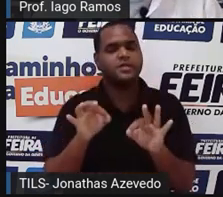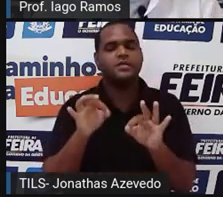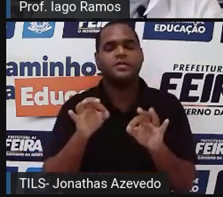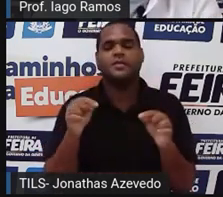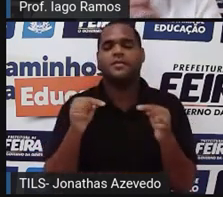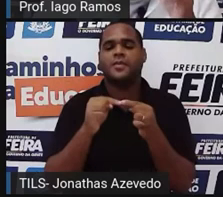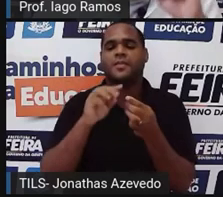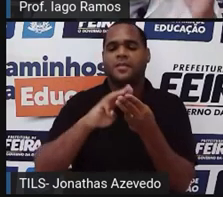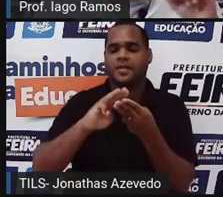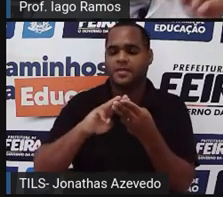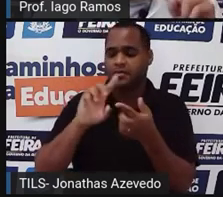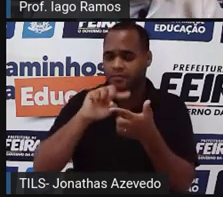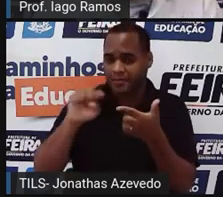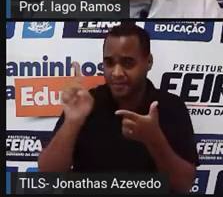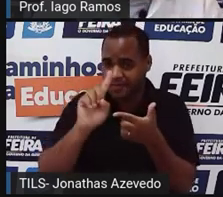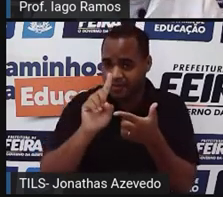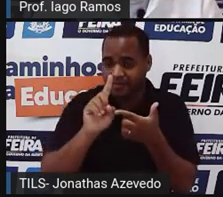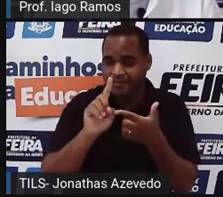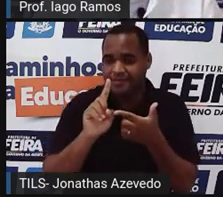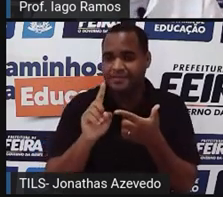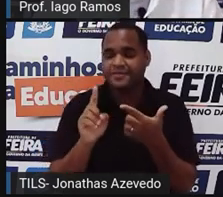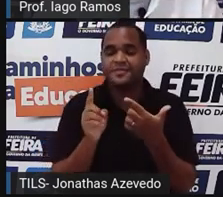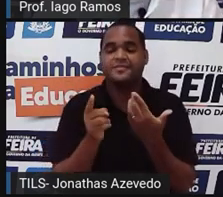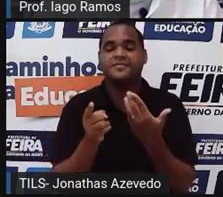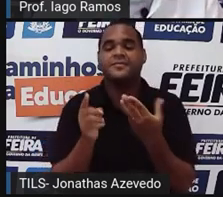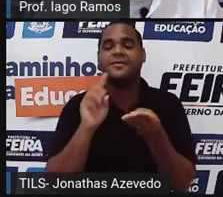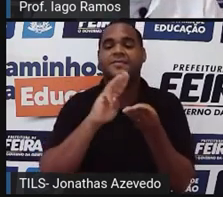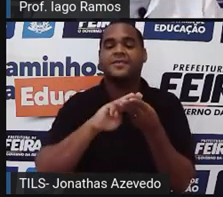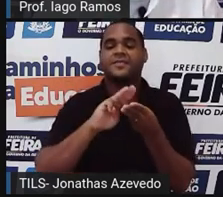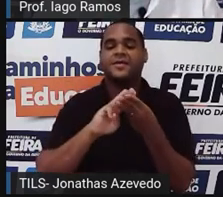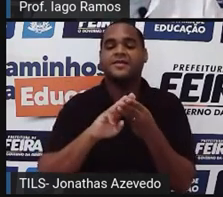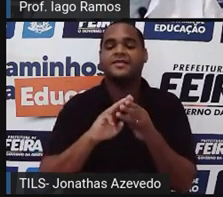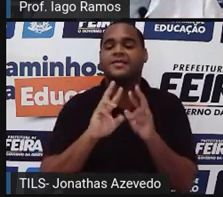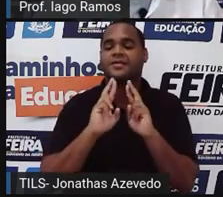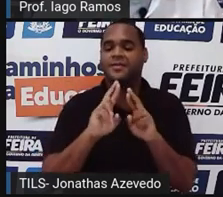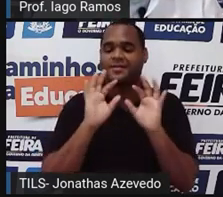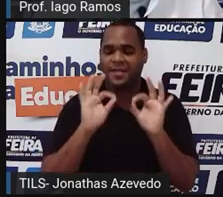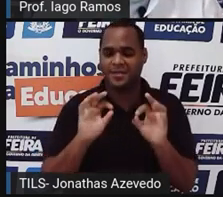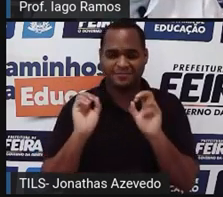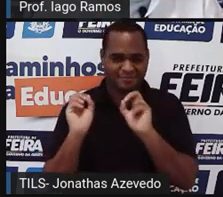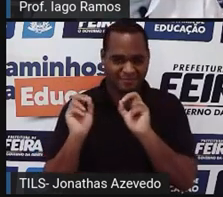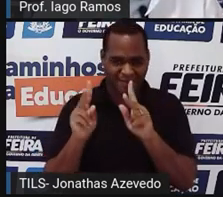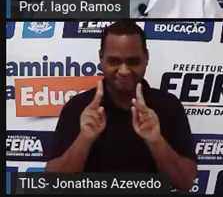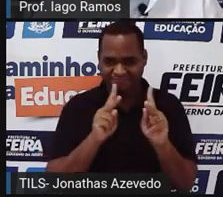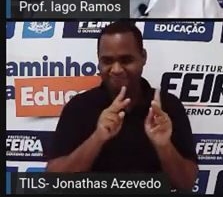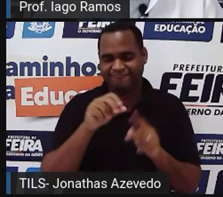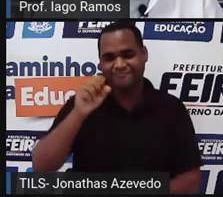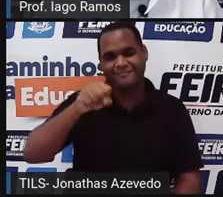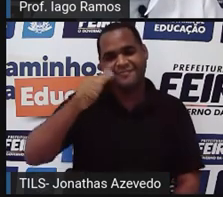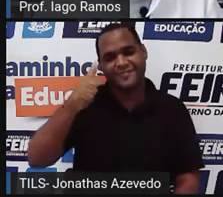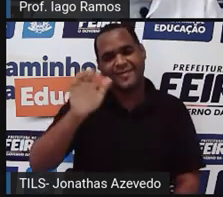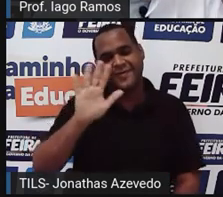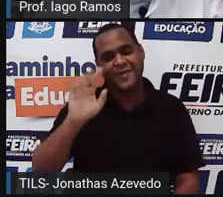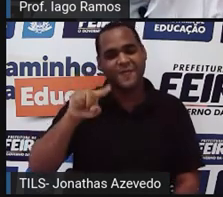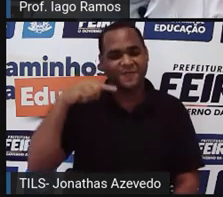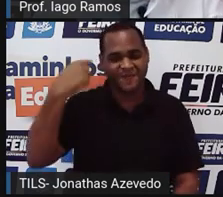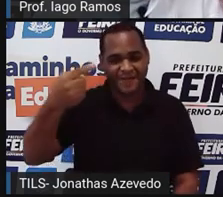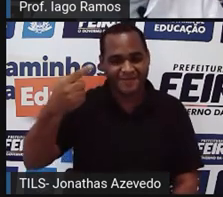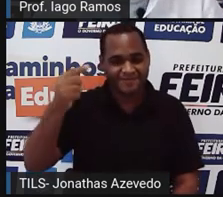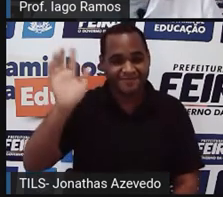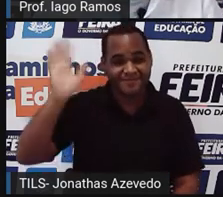matemática nunca foi problema, tá bom? Matemática sempre foi solução. É isso aí. Valeu, até a próxima.